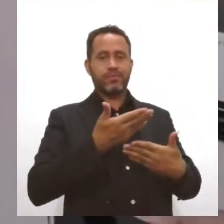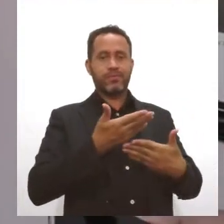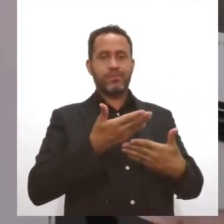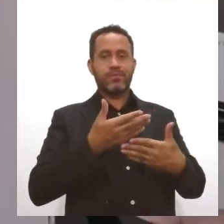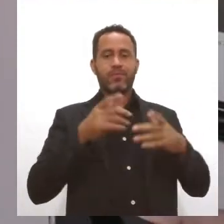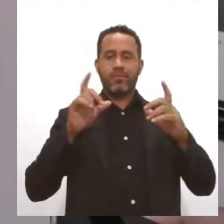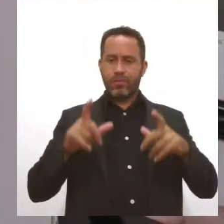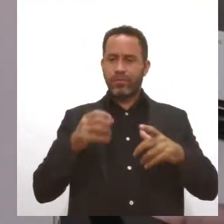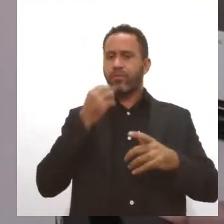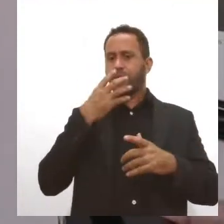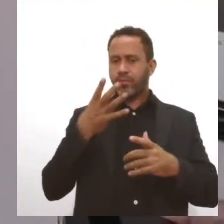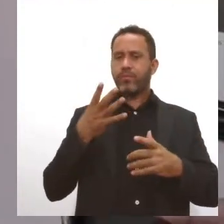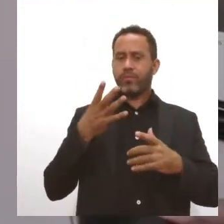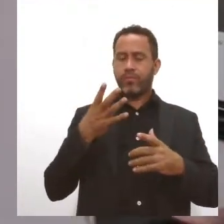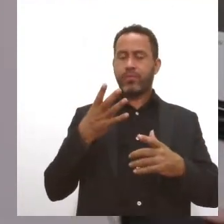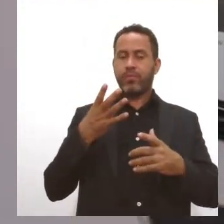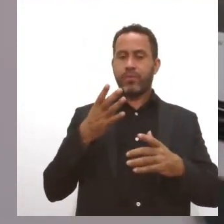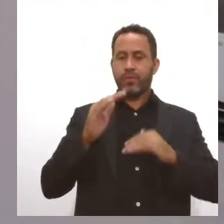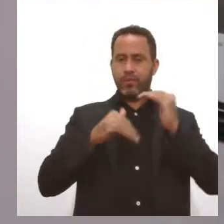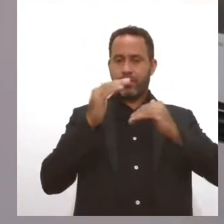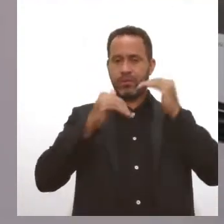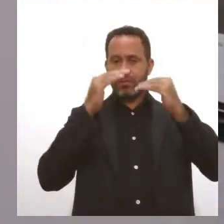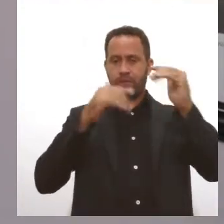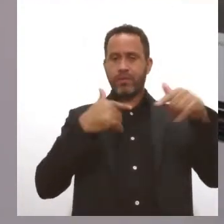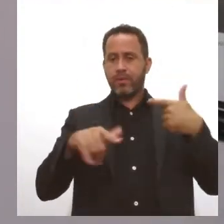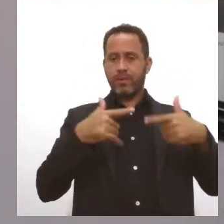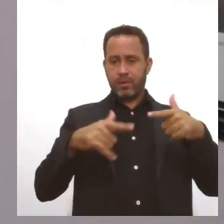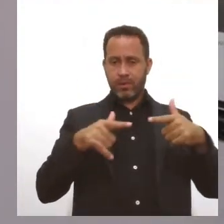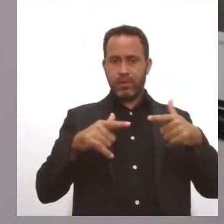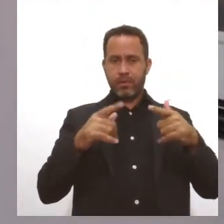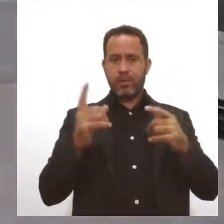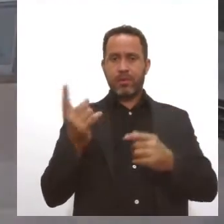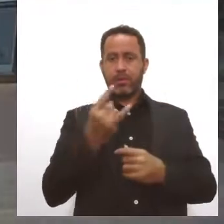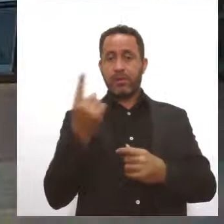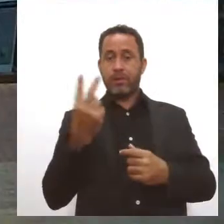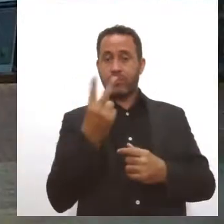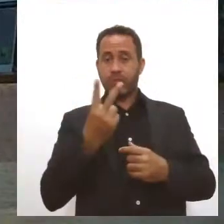profícuo de desenvolvimento e de trabalho entre as instituições.